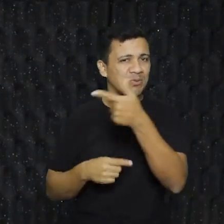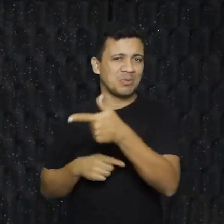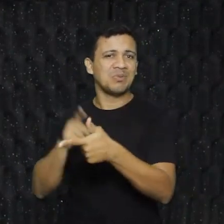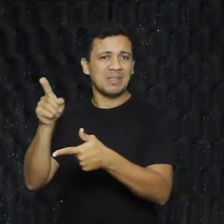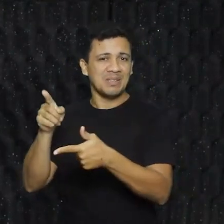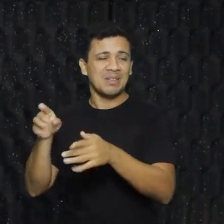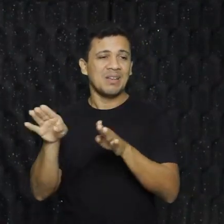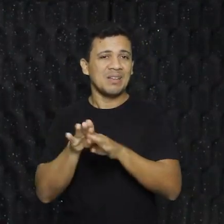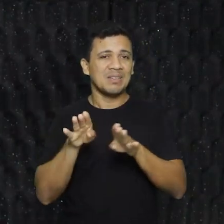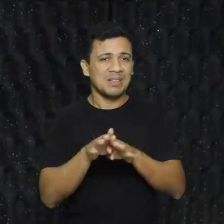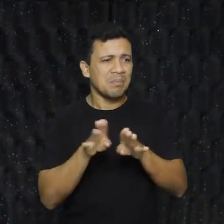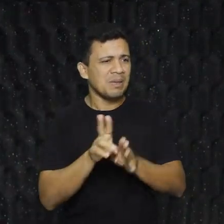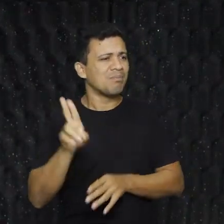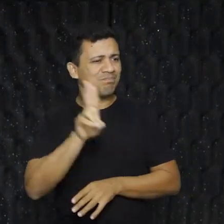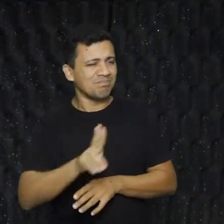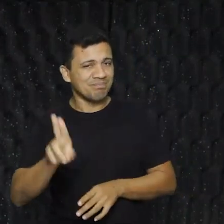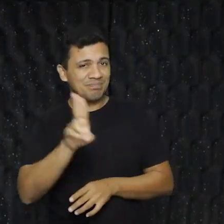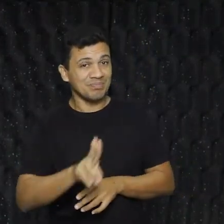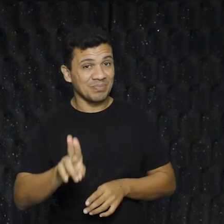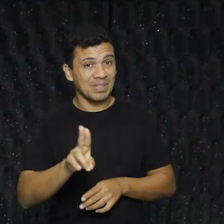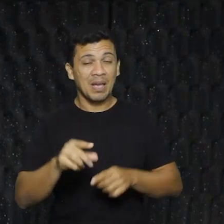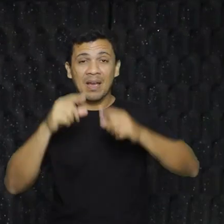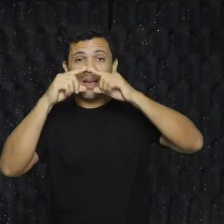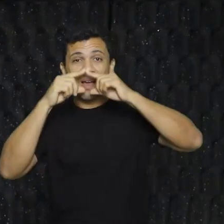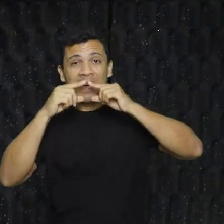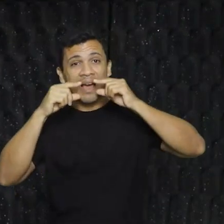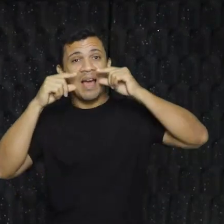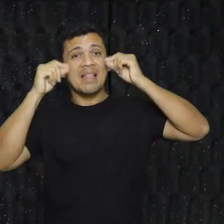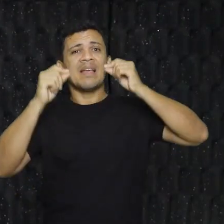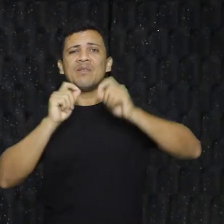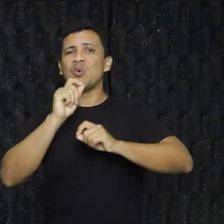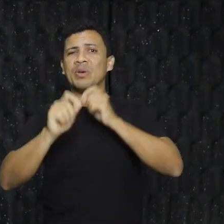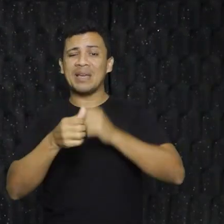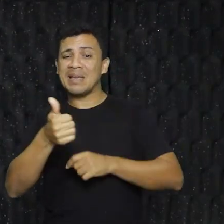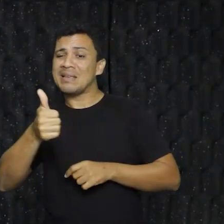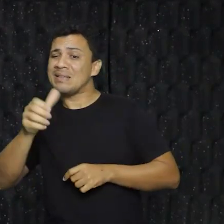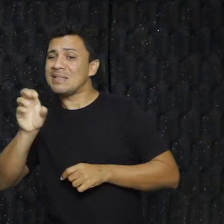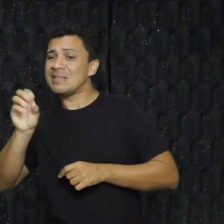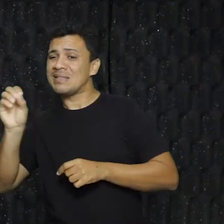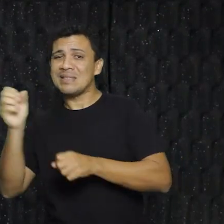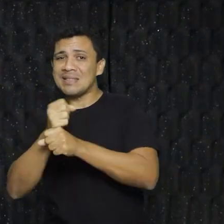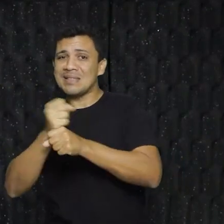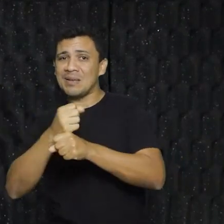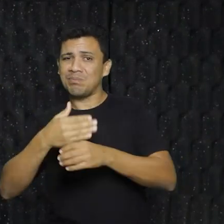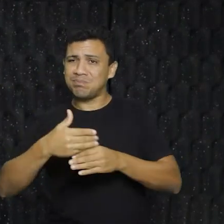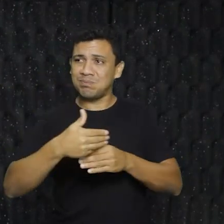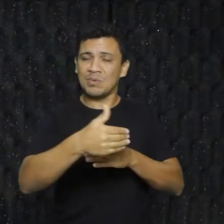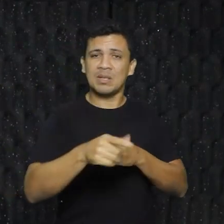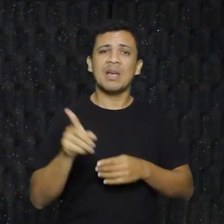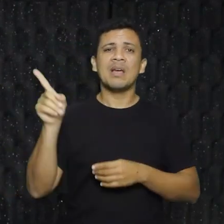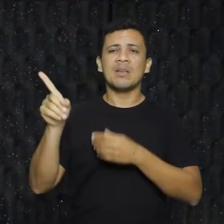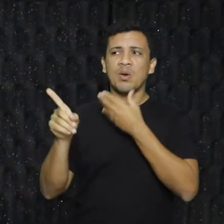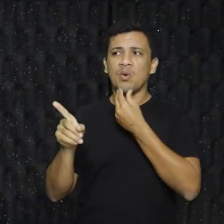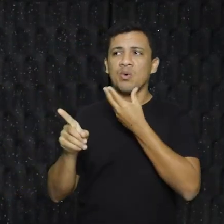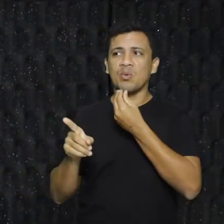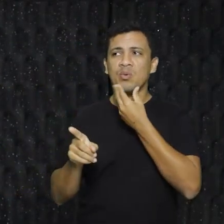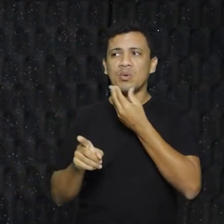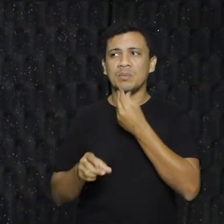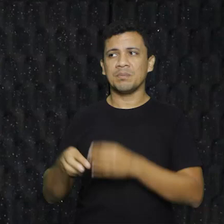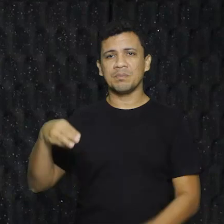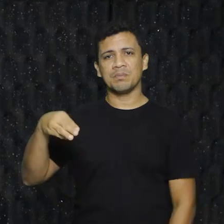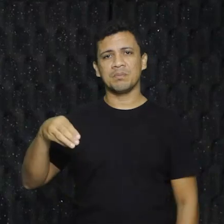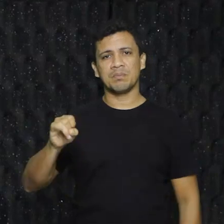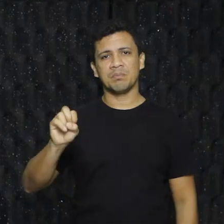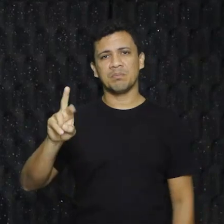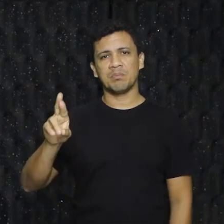consomem coisas desse tipo. Ele adiantou, há mais de 100 anos atrás, no caso, o Miró, que é o autor dessa obra, o Arlequim,